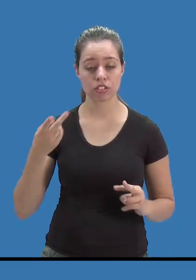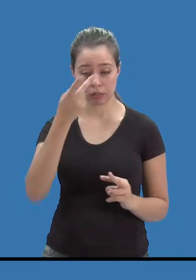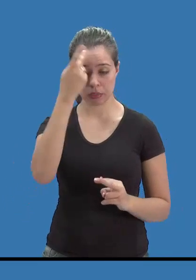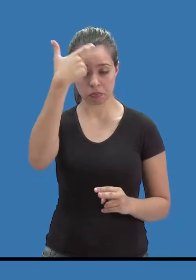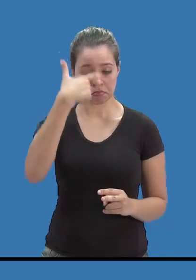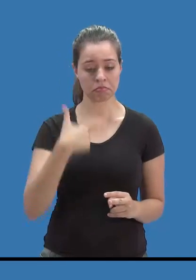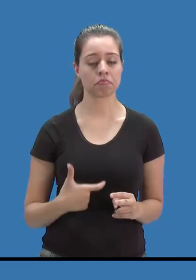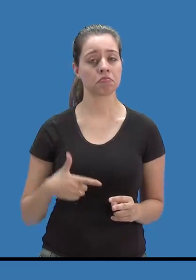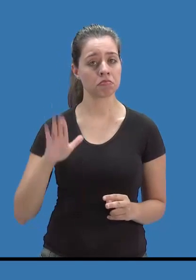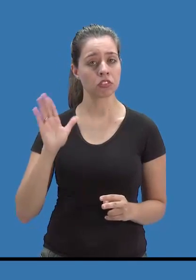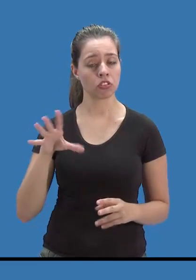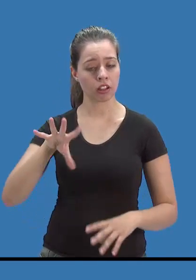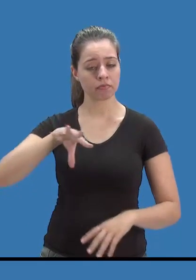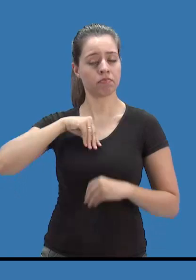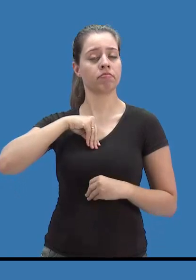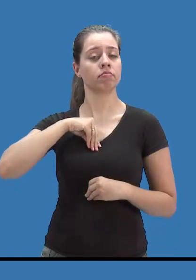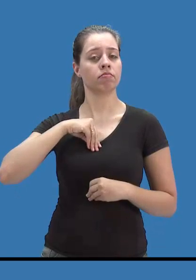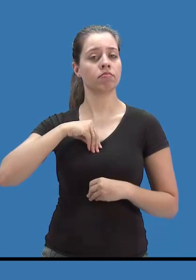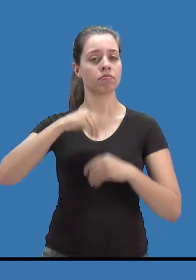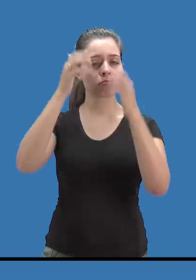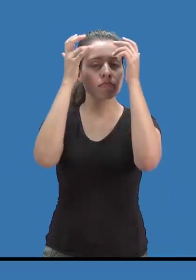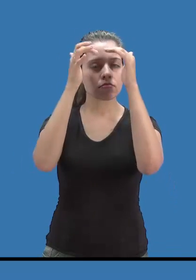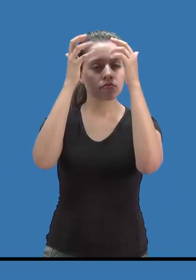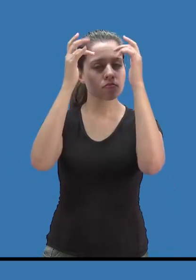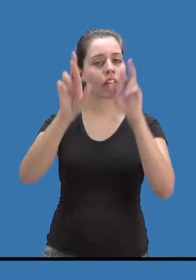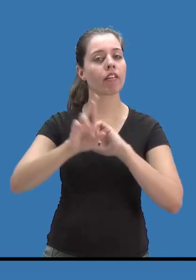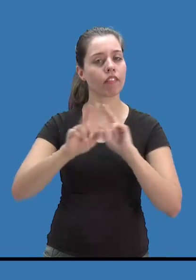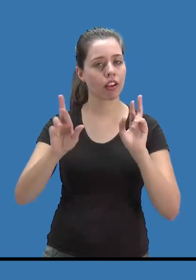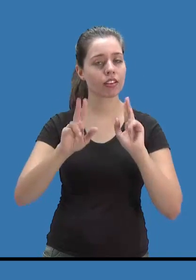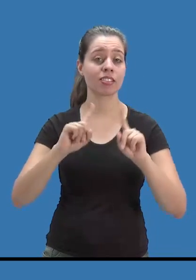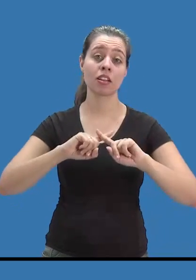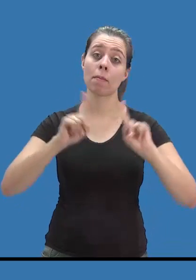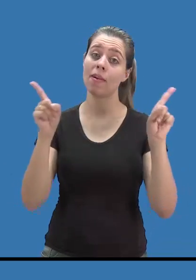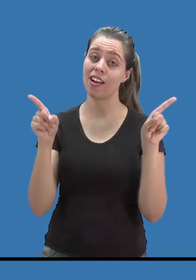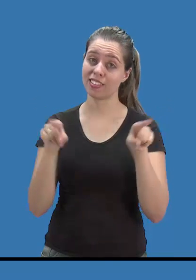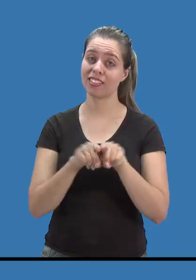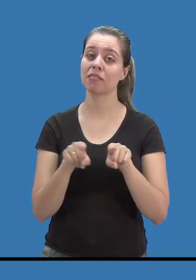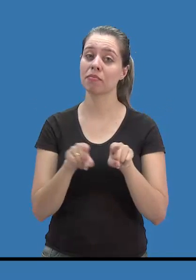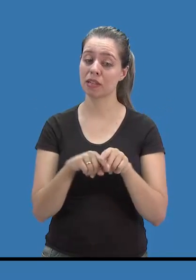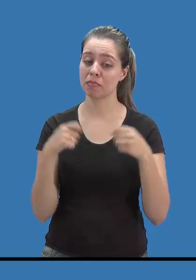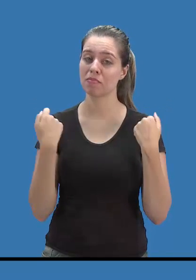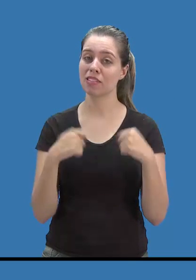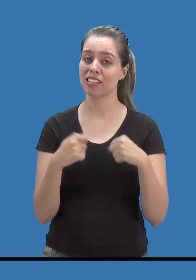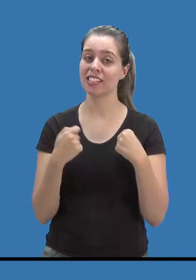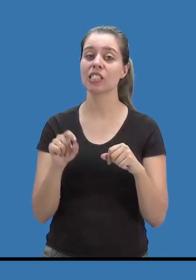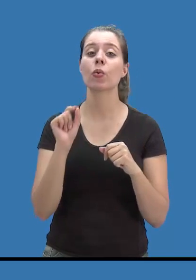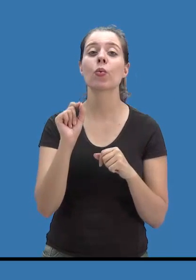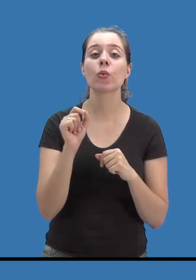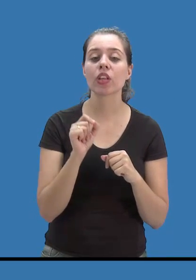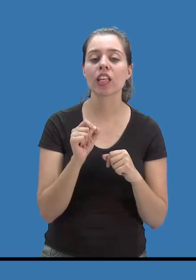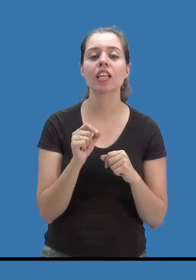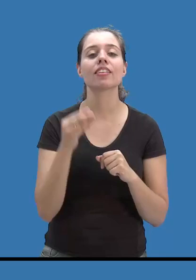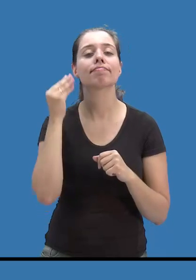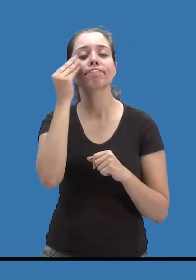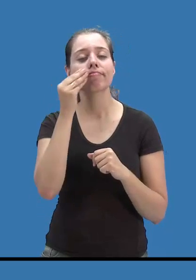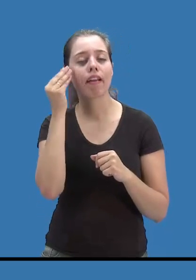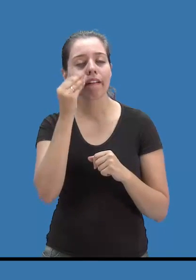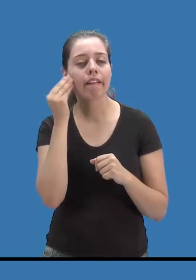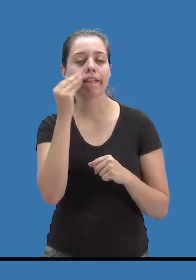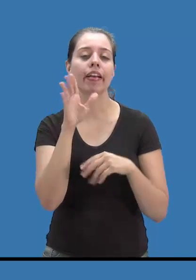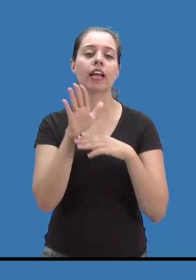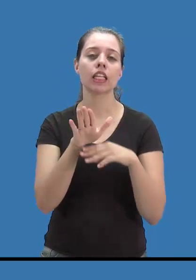o sujeito possui um aparato cognitivo diferenciado, mas que ele precisa ter acesso a experiências